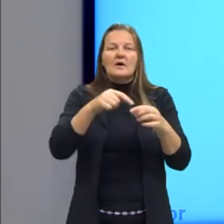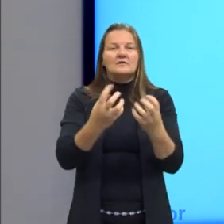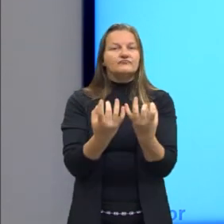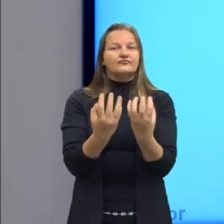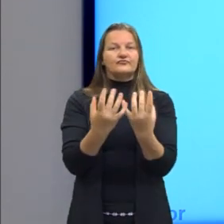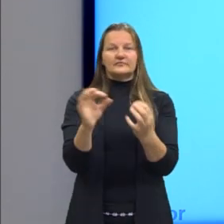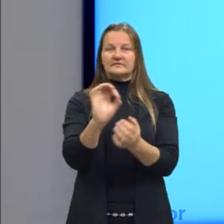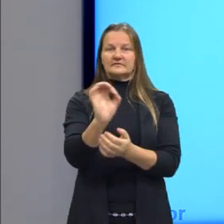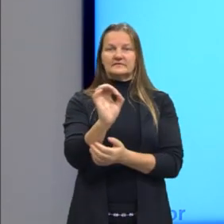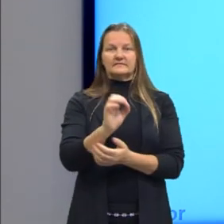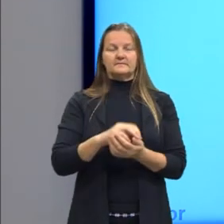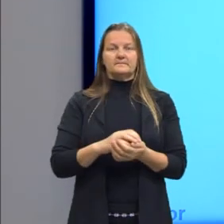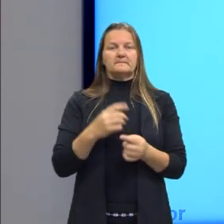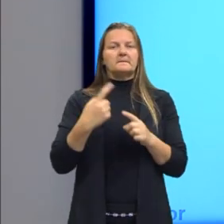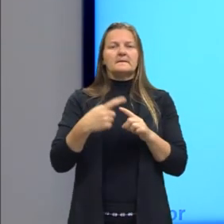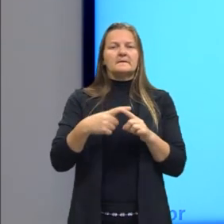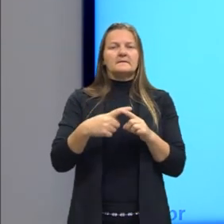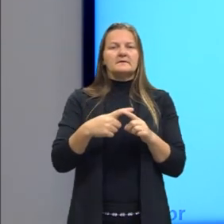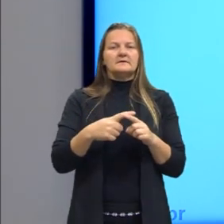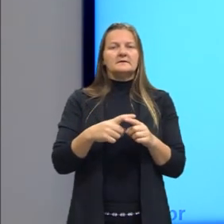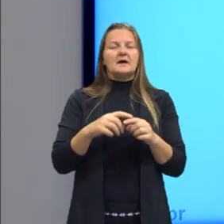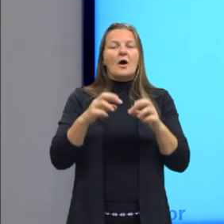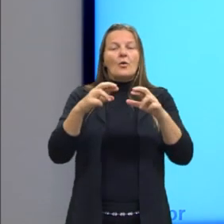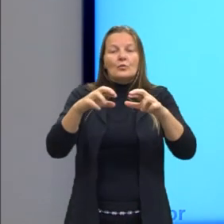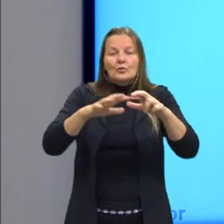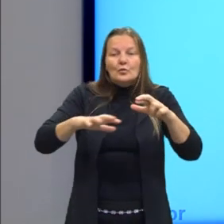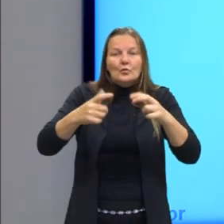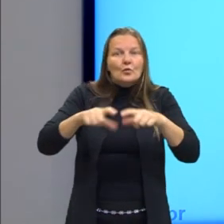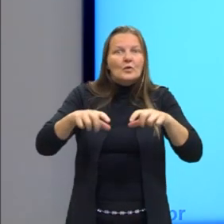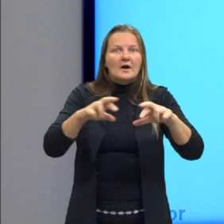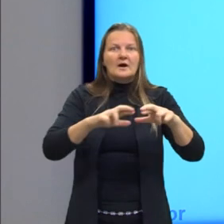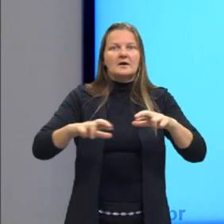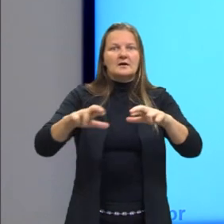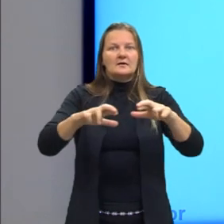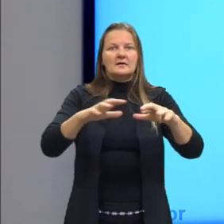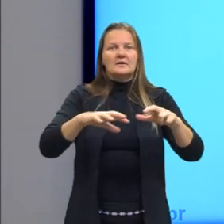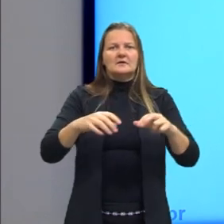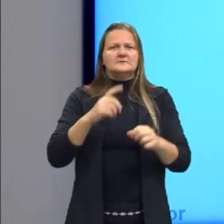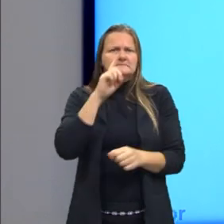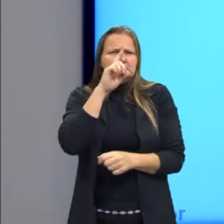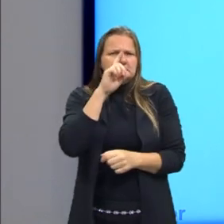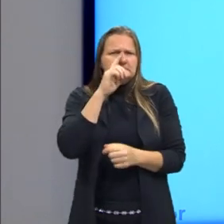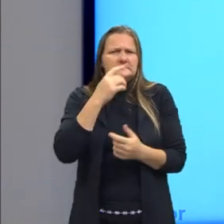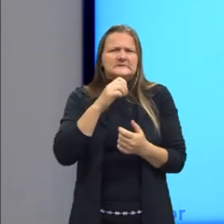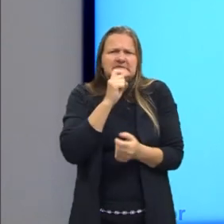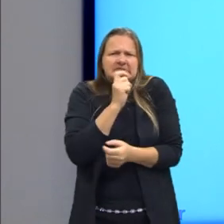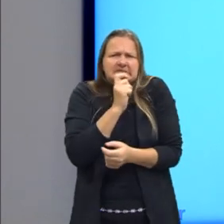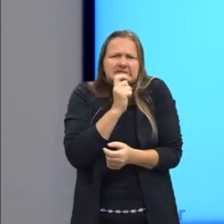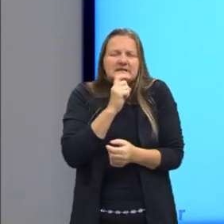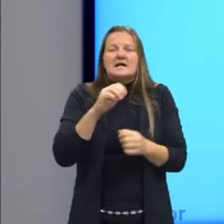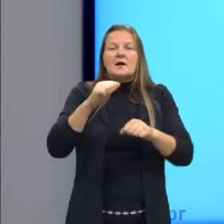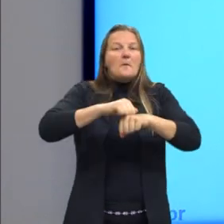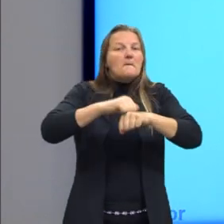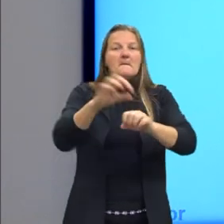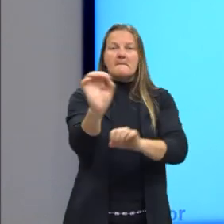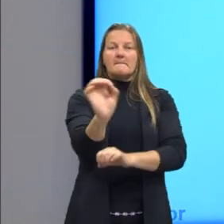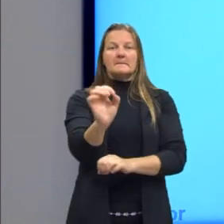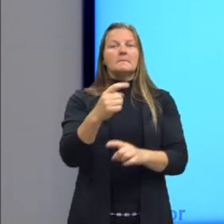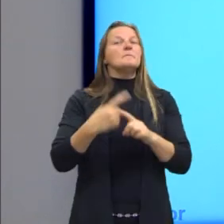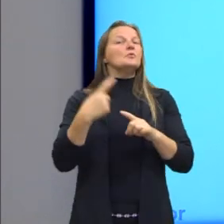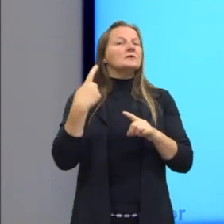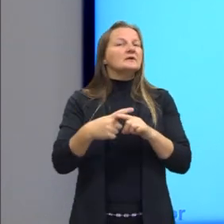E por que nas regiões frias, de inverno rigoroso, ela não congela? Porque,